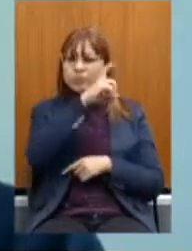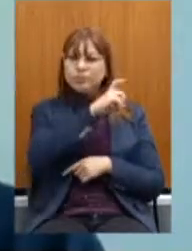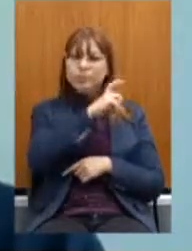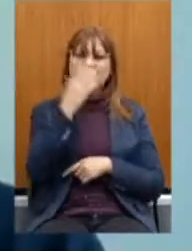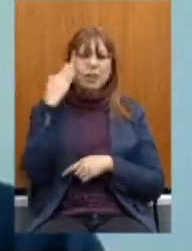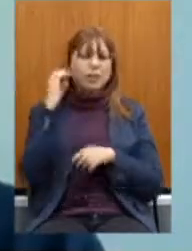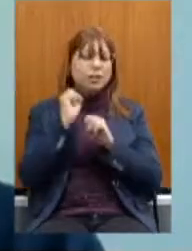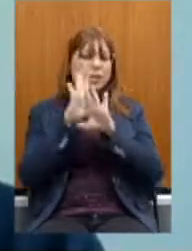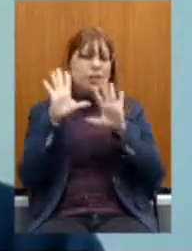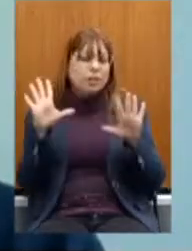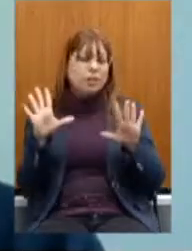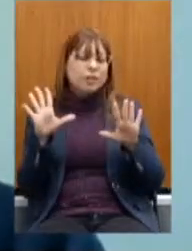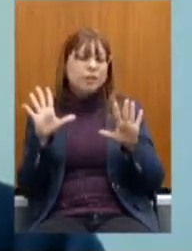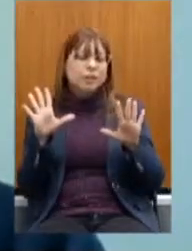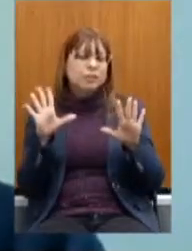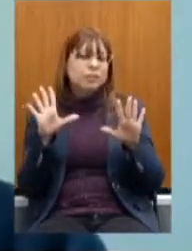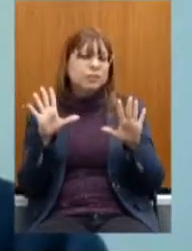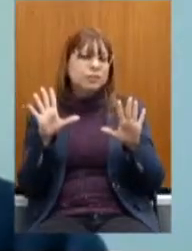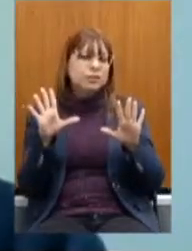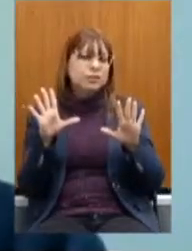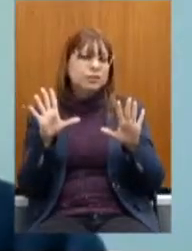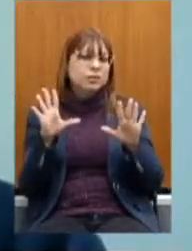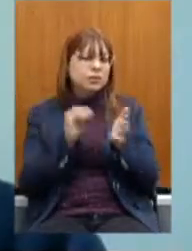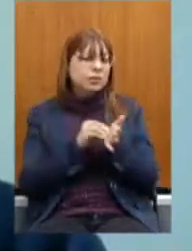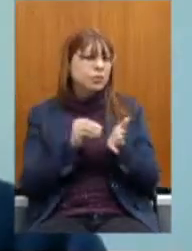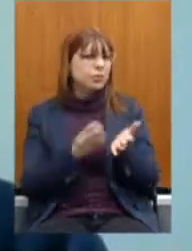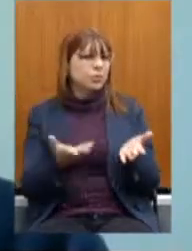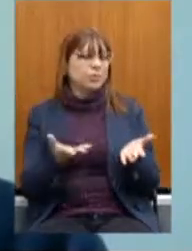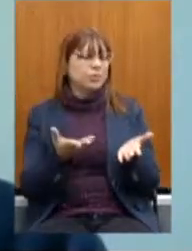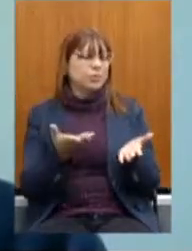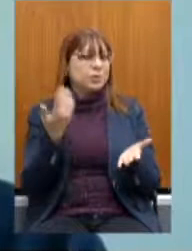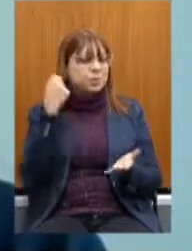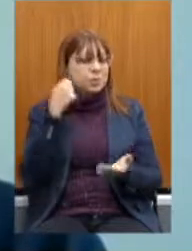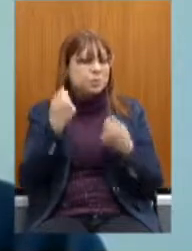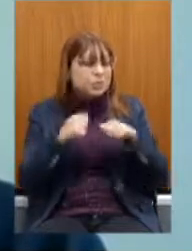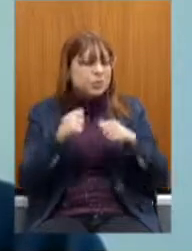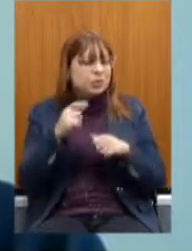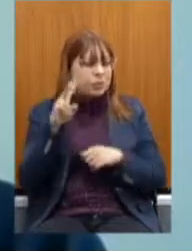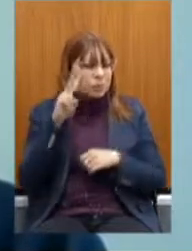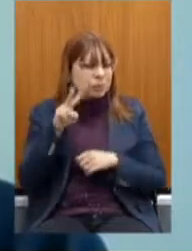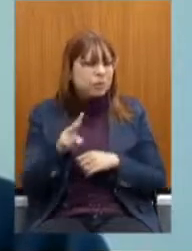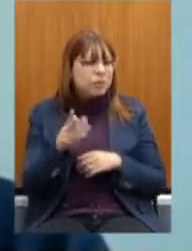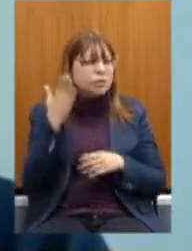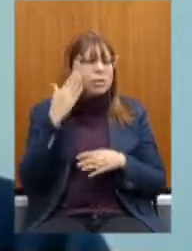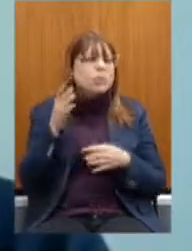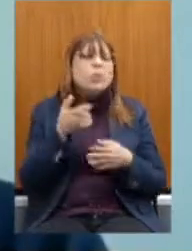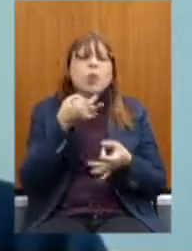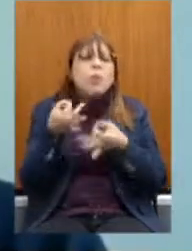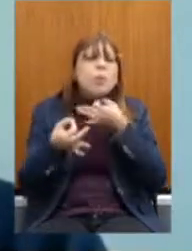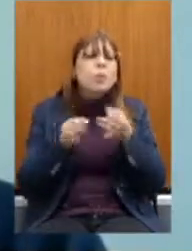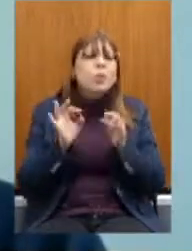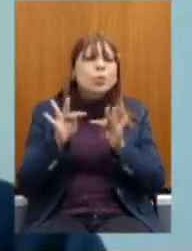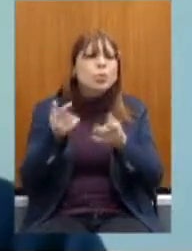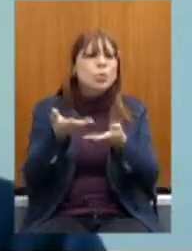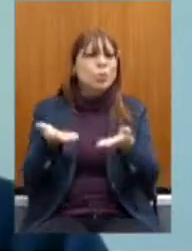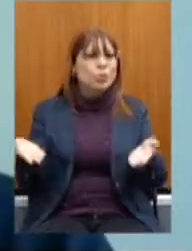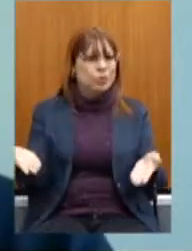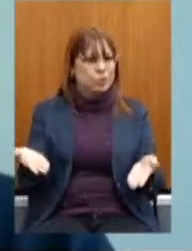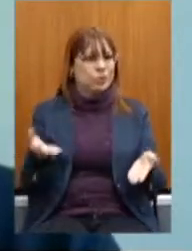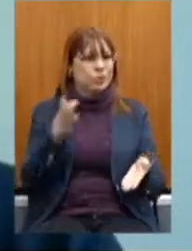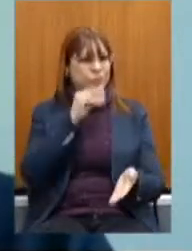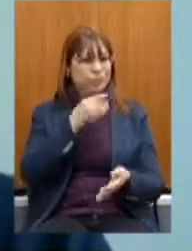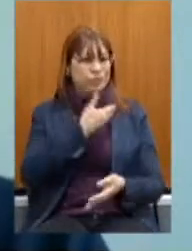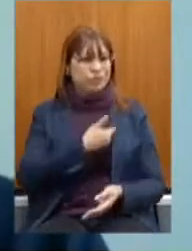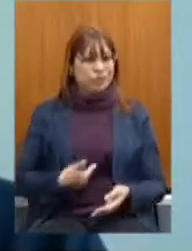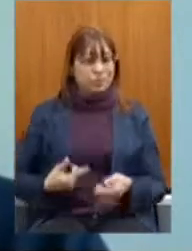servidor Ele tem que ser Ouvido Ele tem que ser Colocado em primeiro plano O ônus todo Que tem